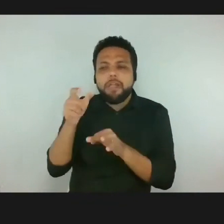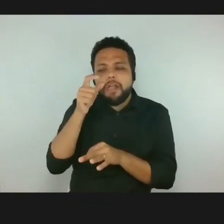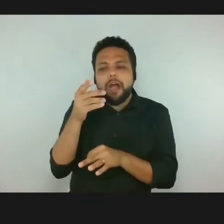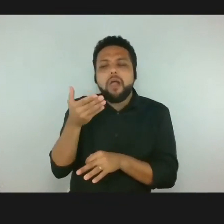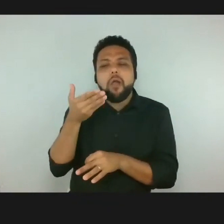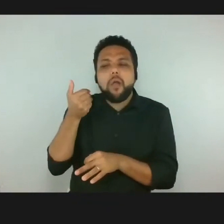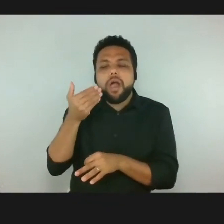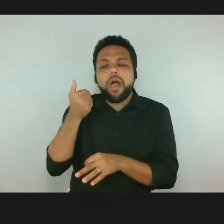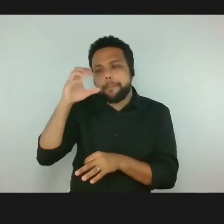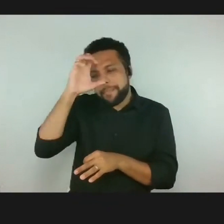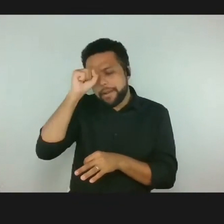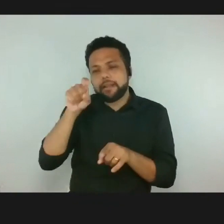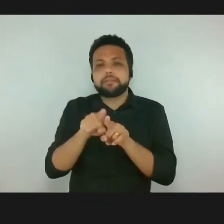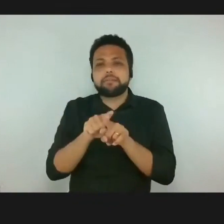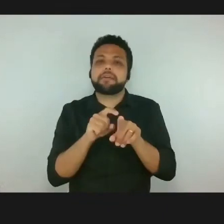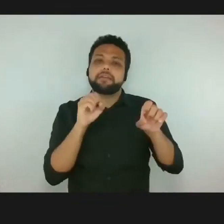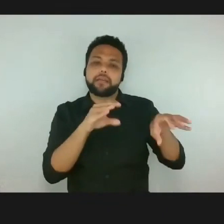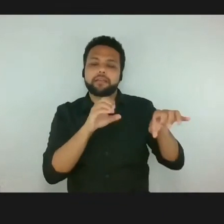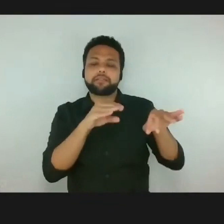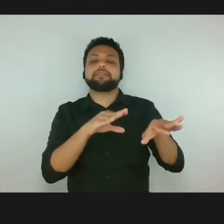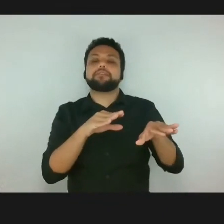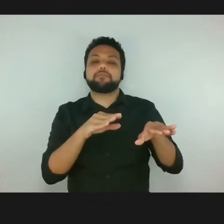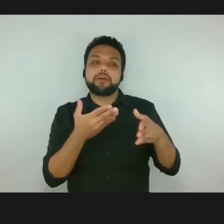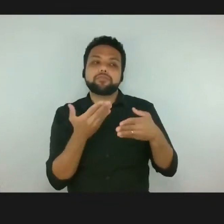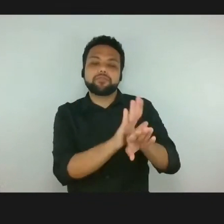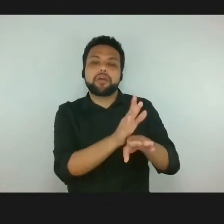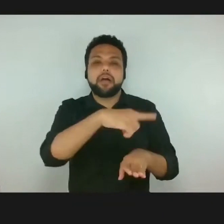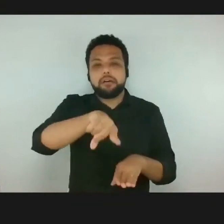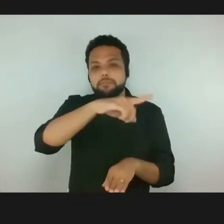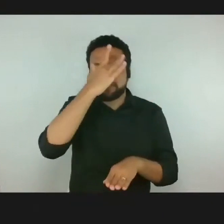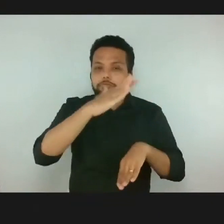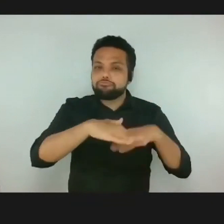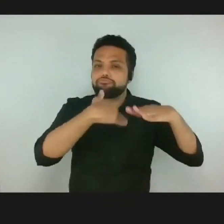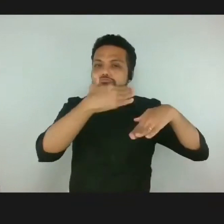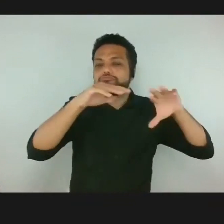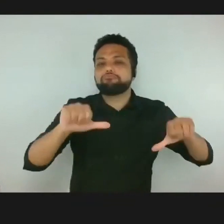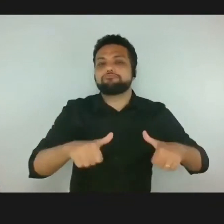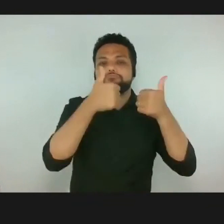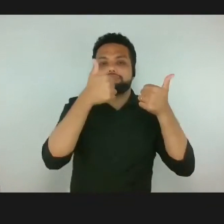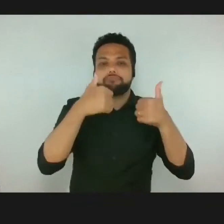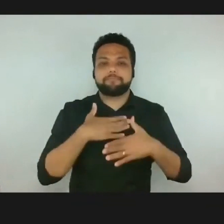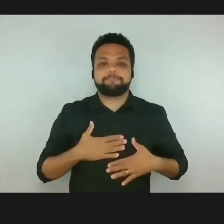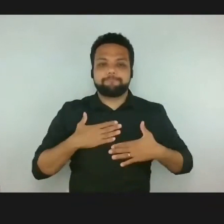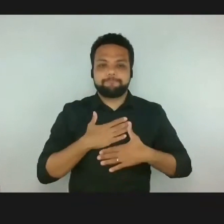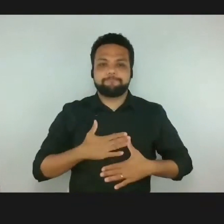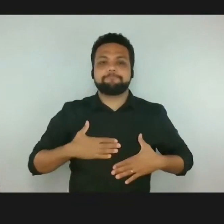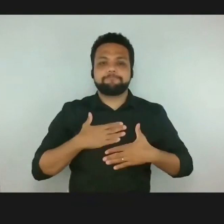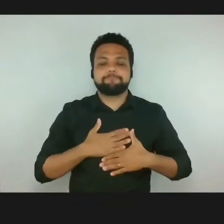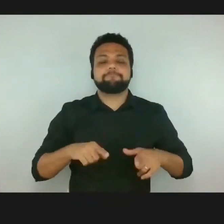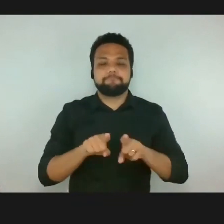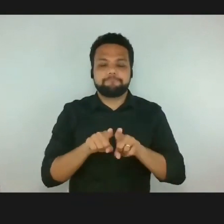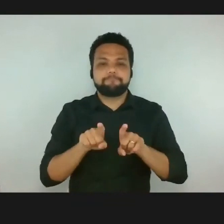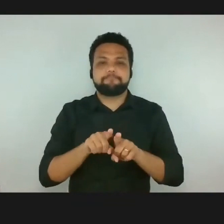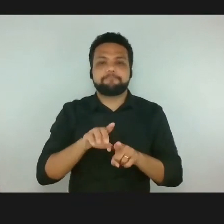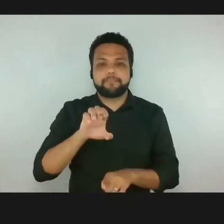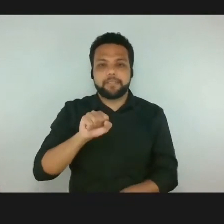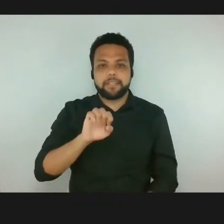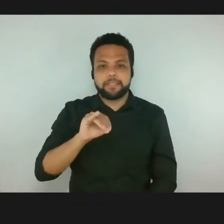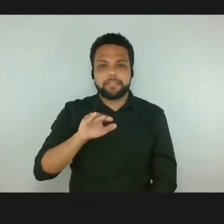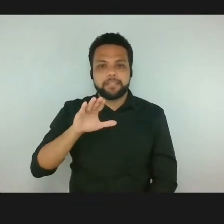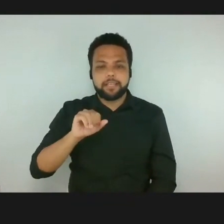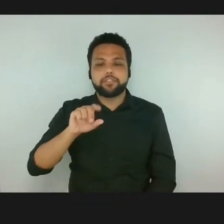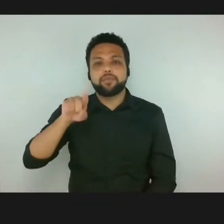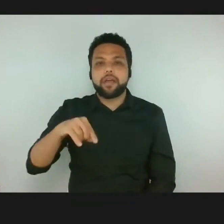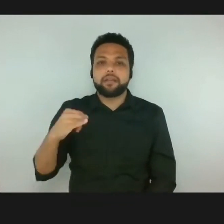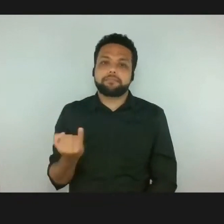pessoas para um estágio melhor de entendimento, de compreensão, de prazer estético, que é tão importante. Eu queria